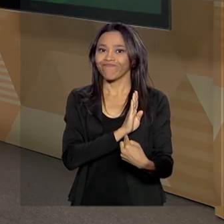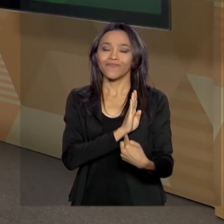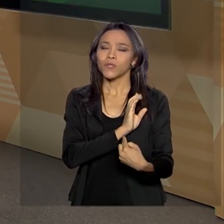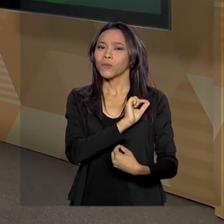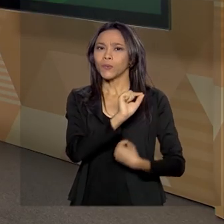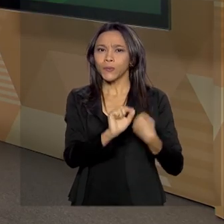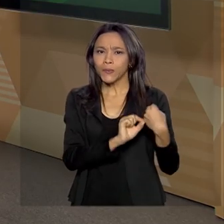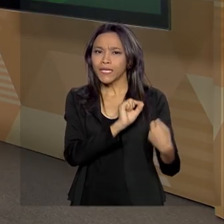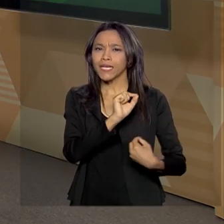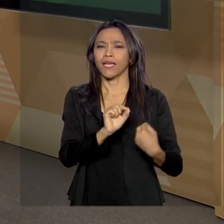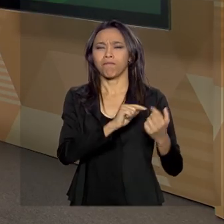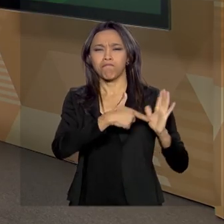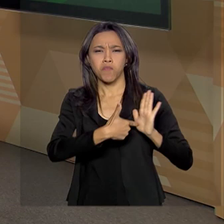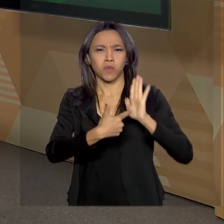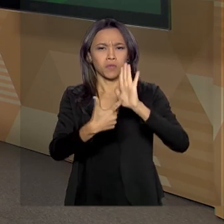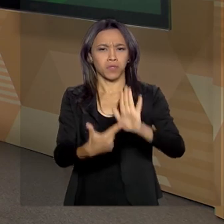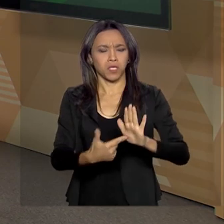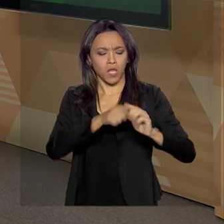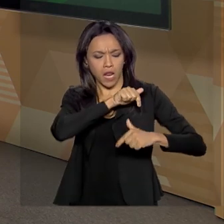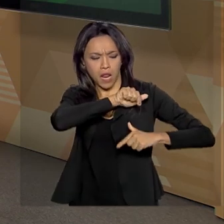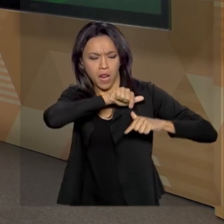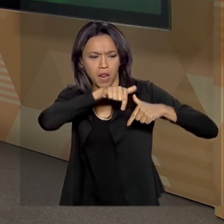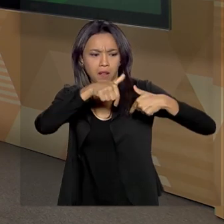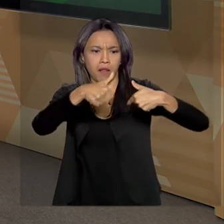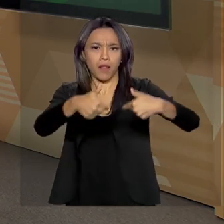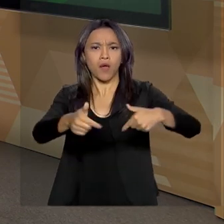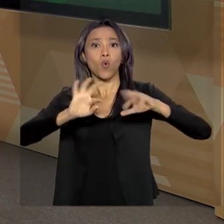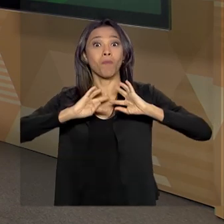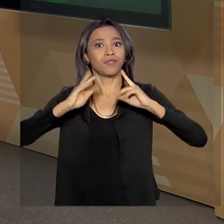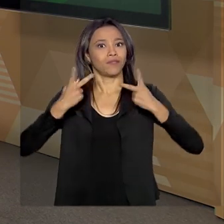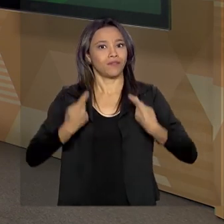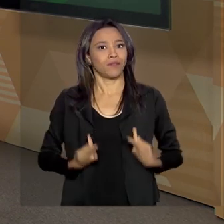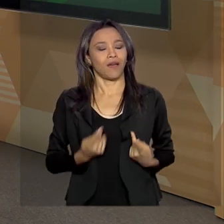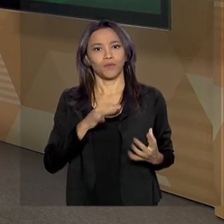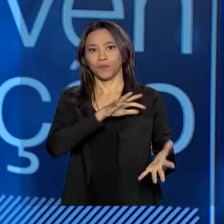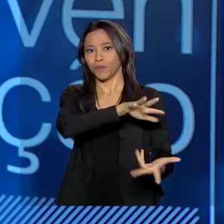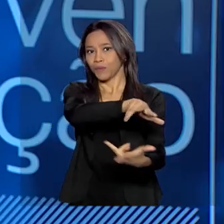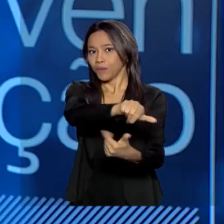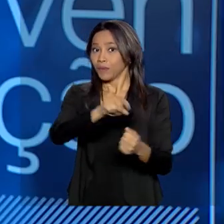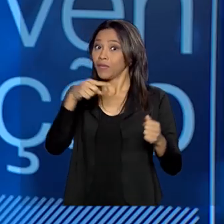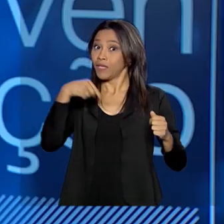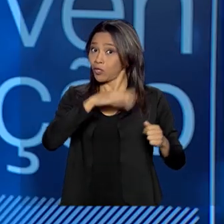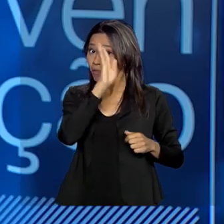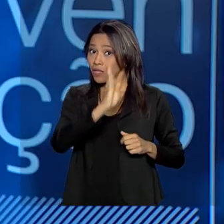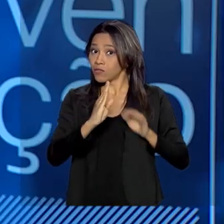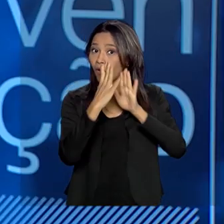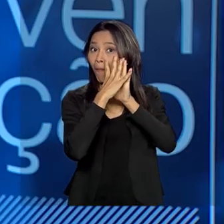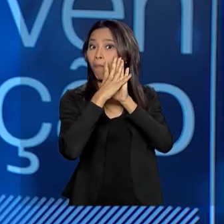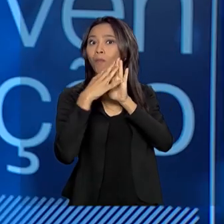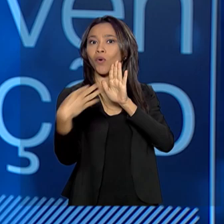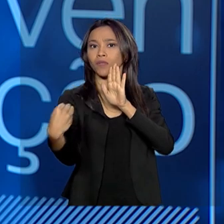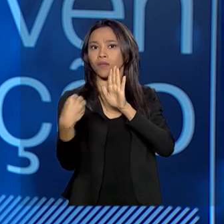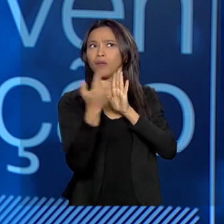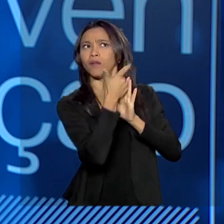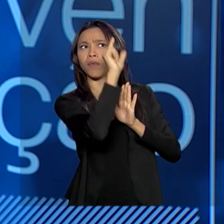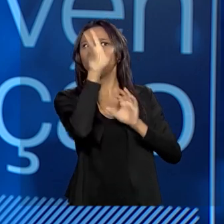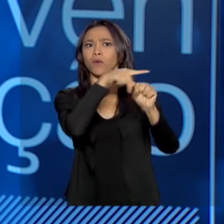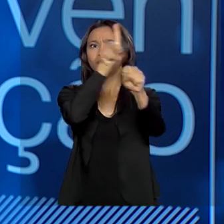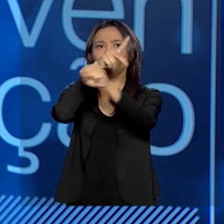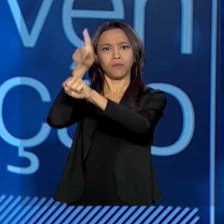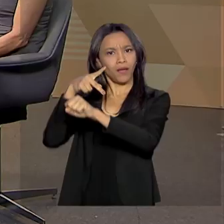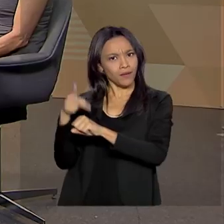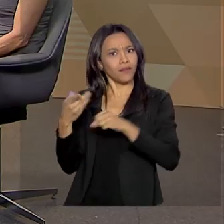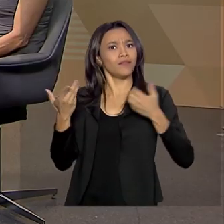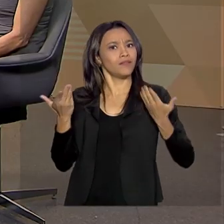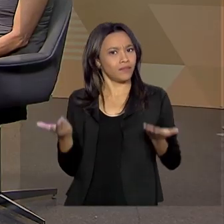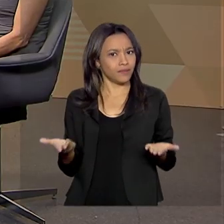operação humanitária hoje no mundo e servindo de modelo para as demais nações. Sendo um paradigma para